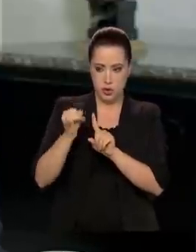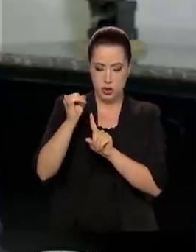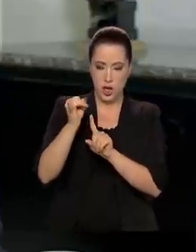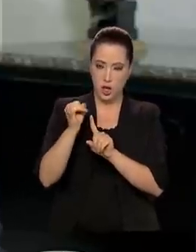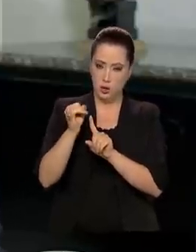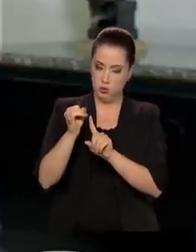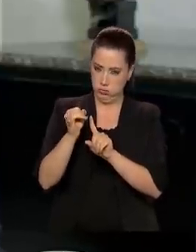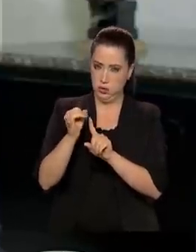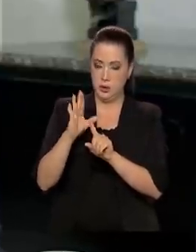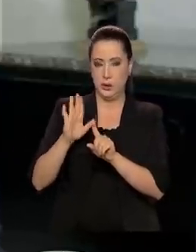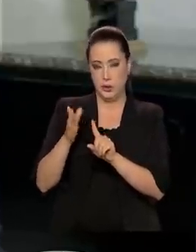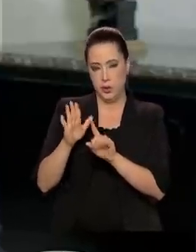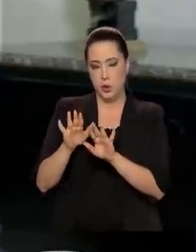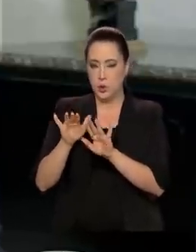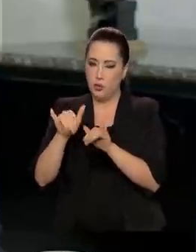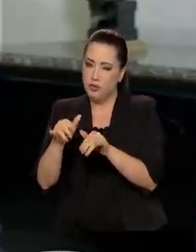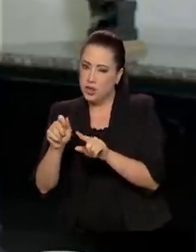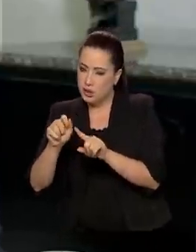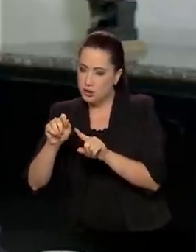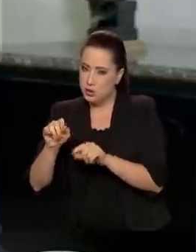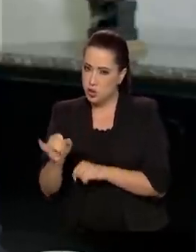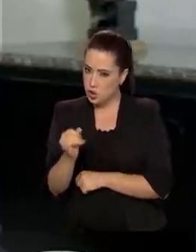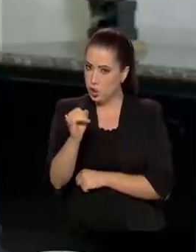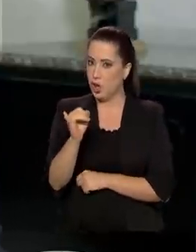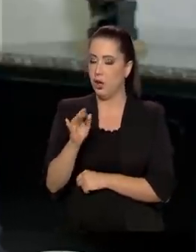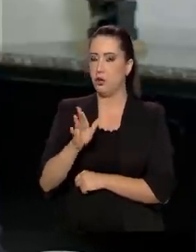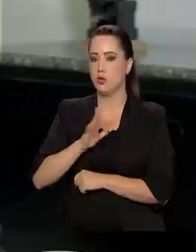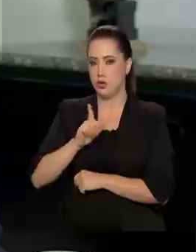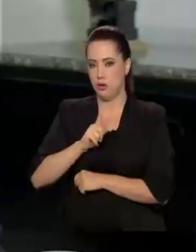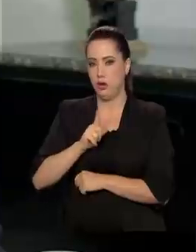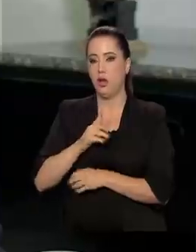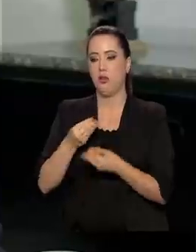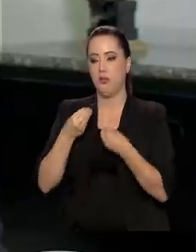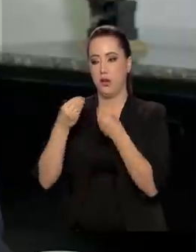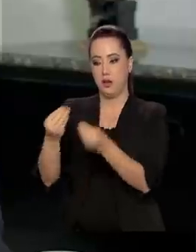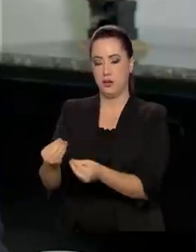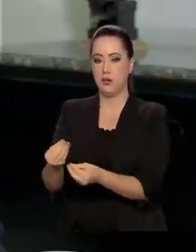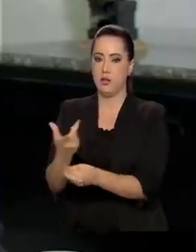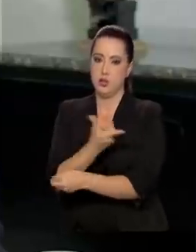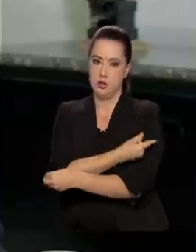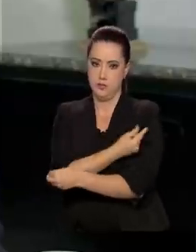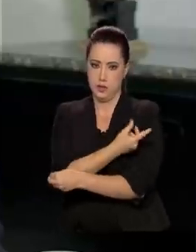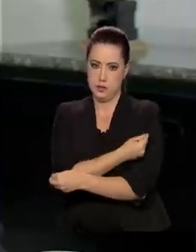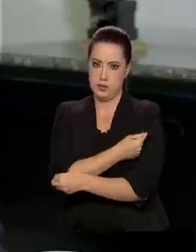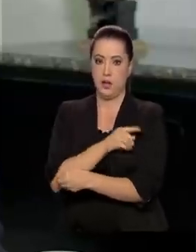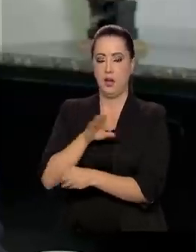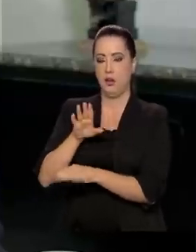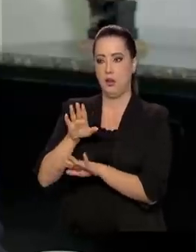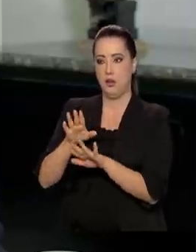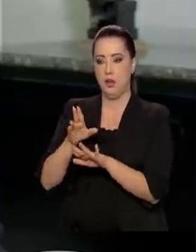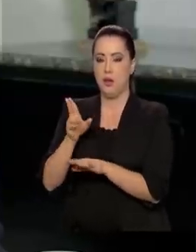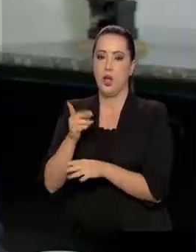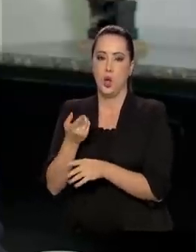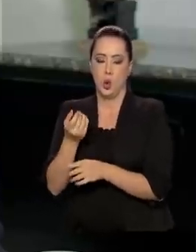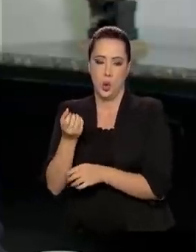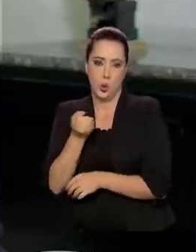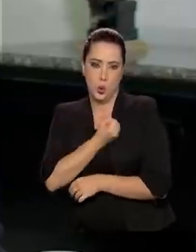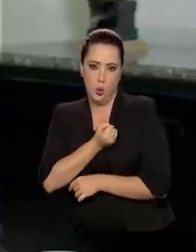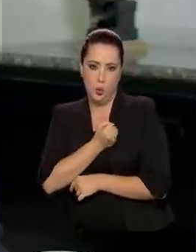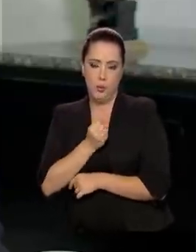janeiro, nós já tenhamos algumas disponibilizações de vacina, algumas em caráteres emergenciais ainda,